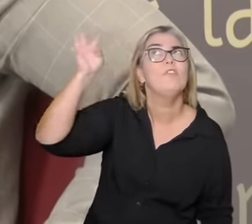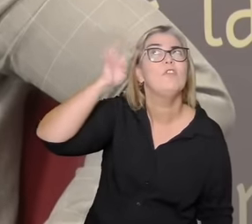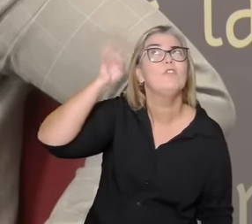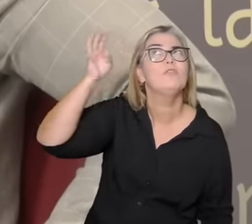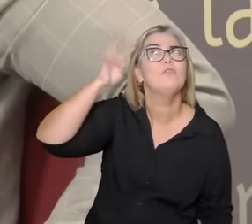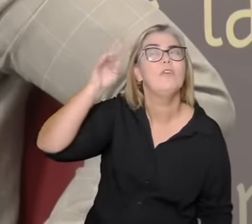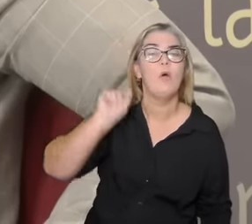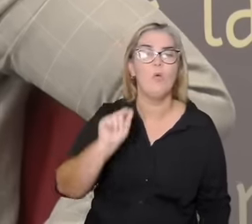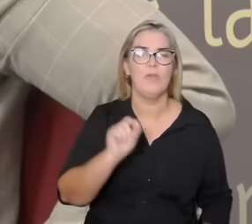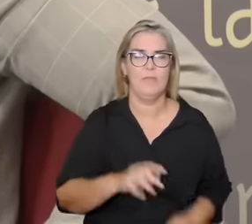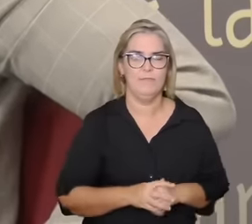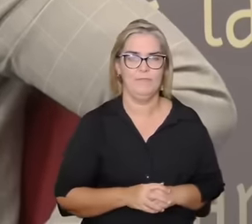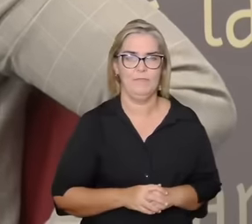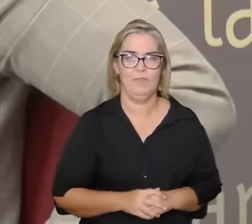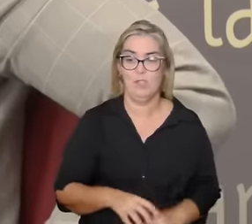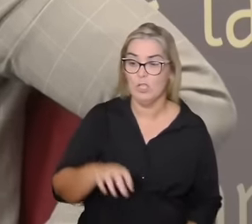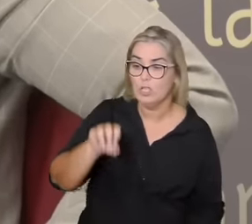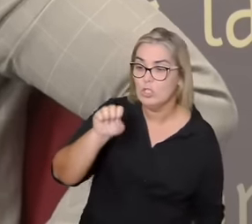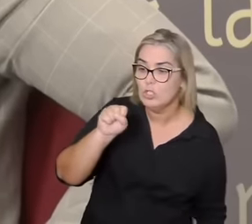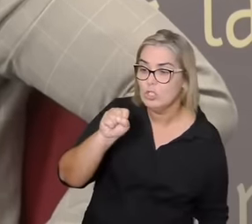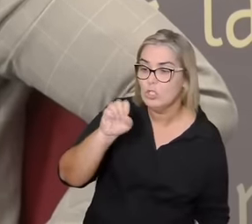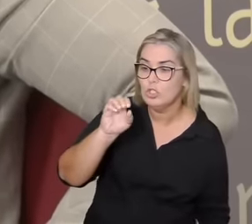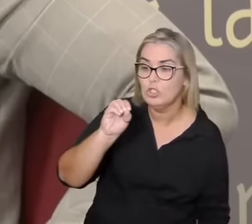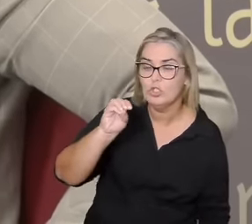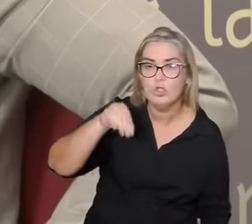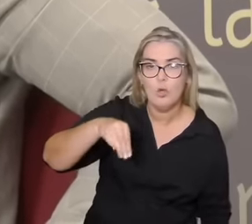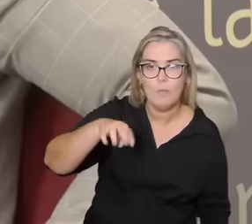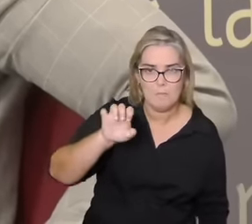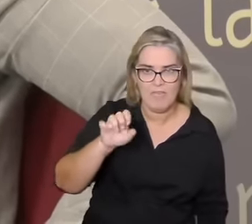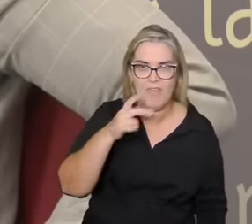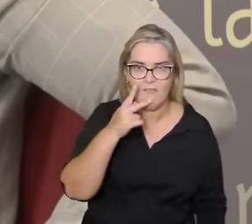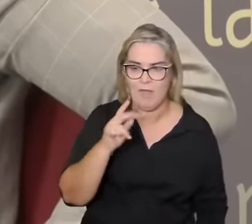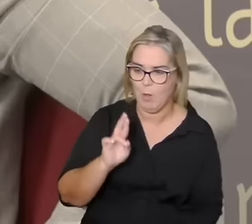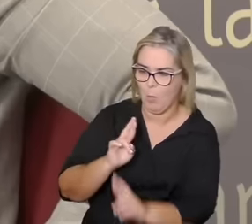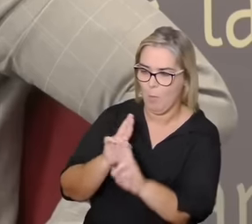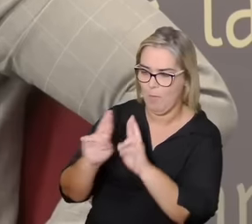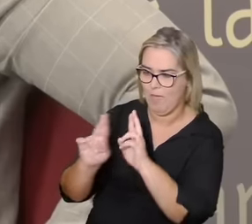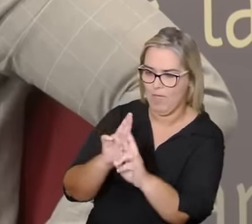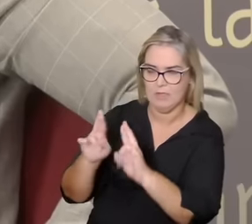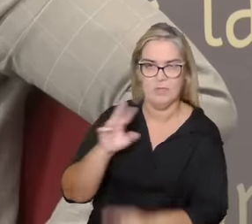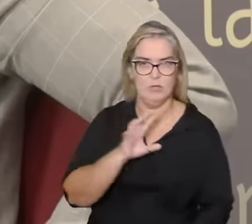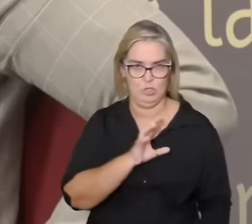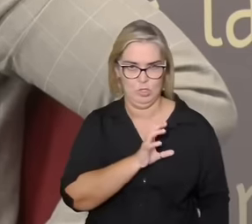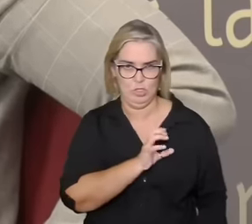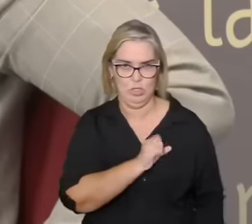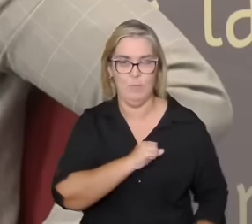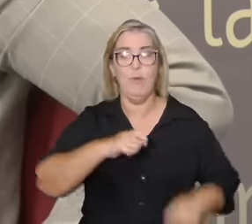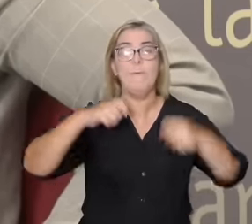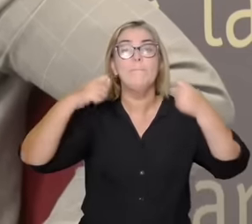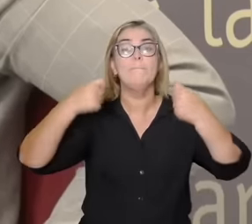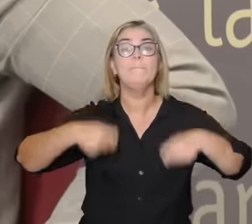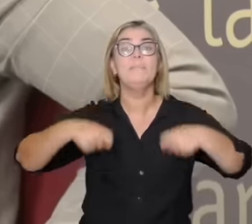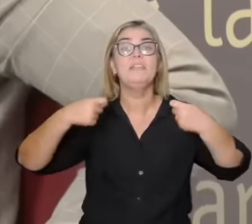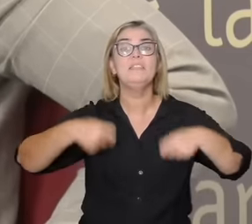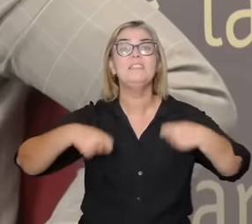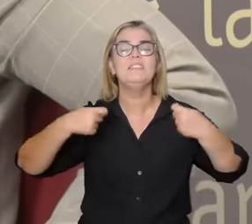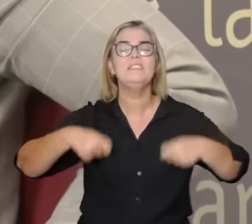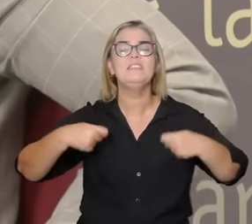dizendo que uma relação amorosa ela precisa de ritual